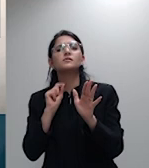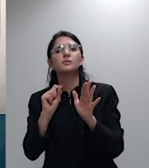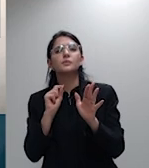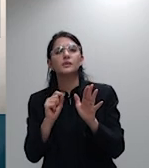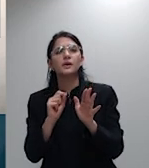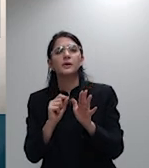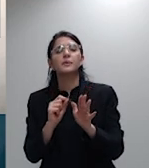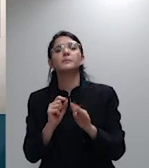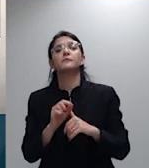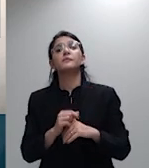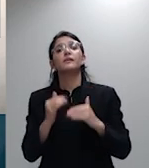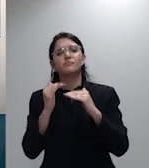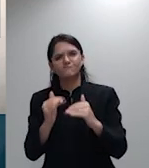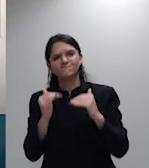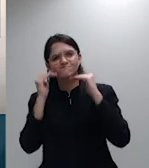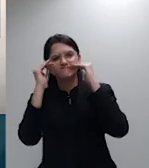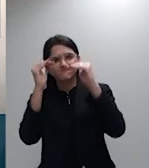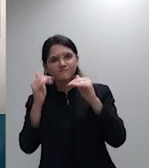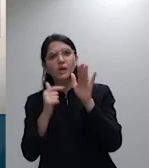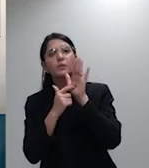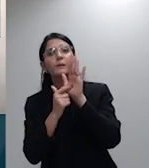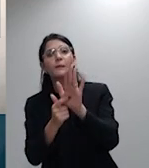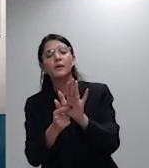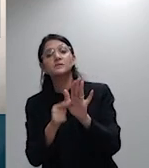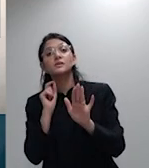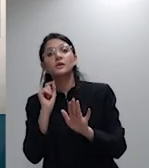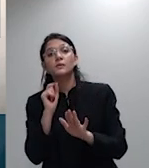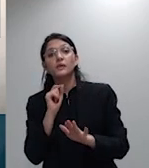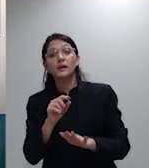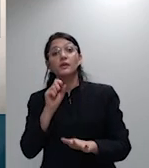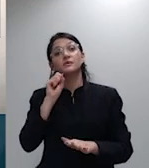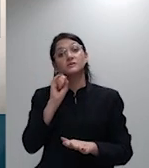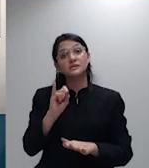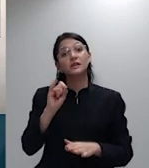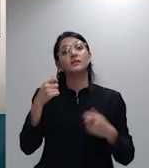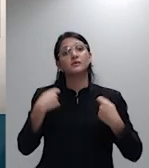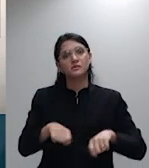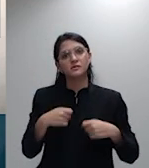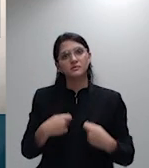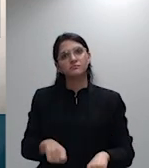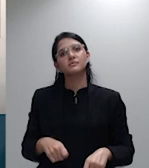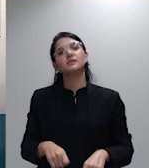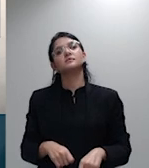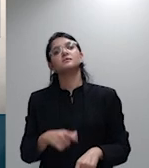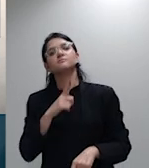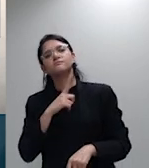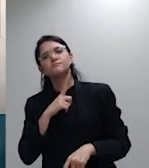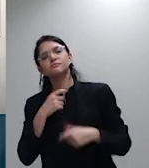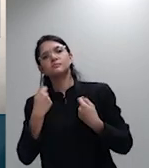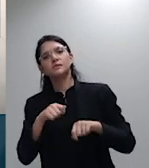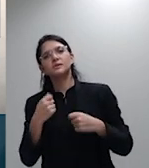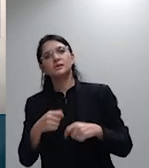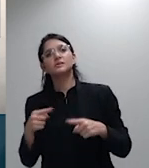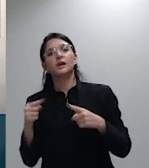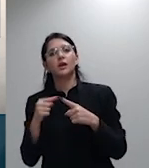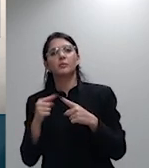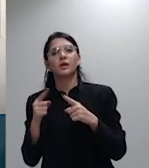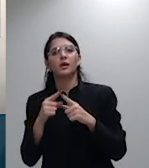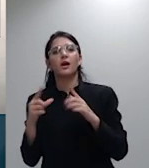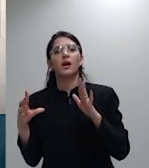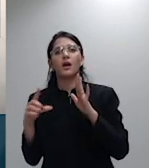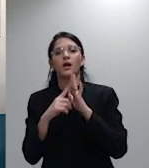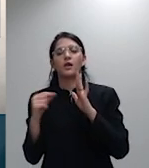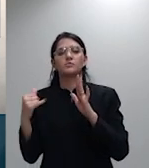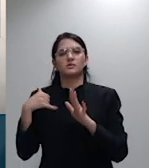manifestar no sentido de que se faz necessária a manutenção da cláusula de variação de faixa etária é